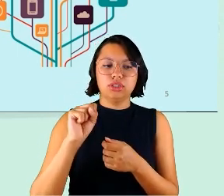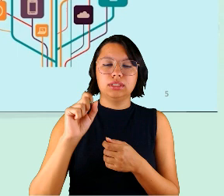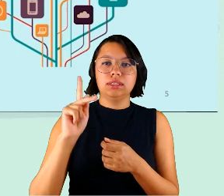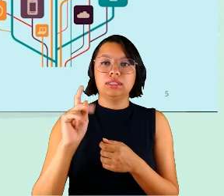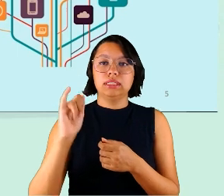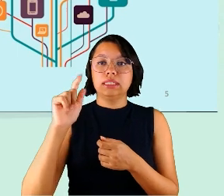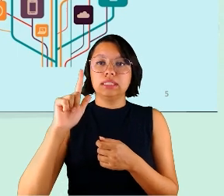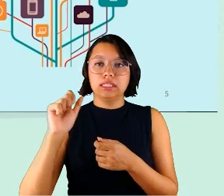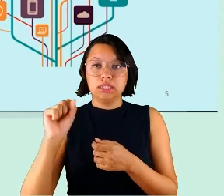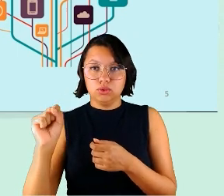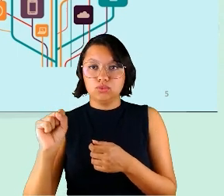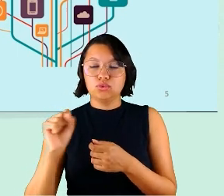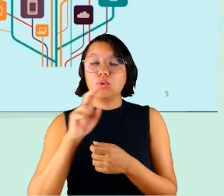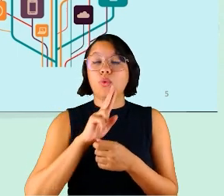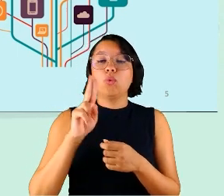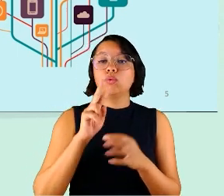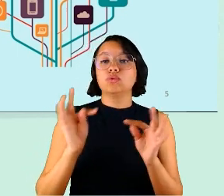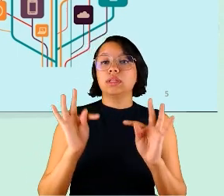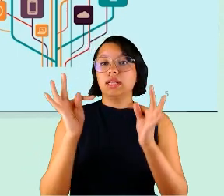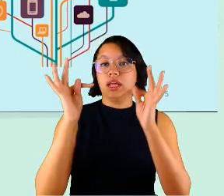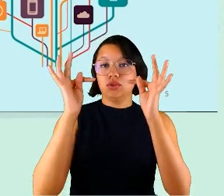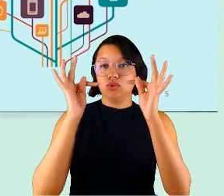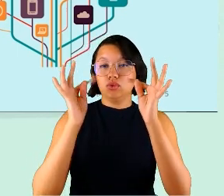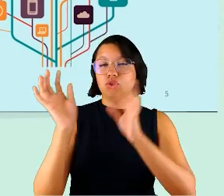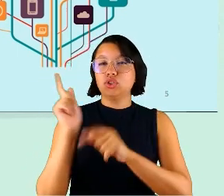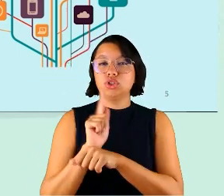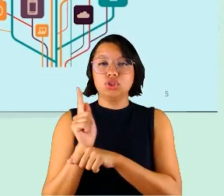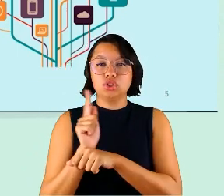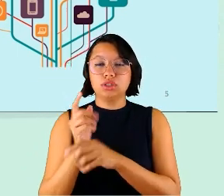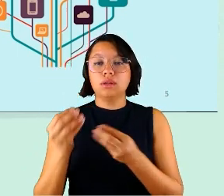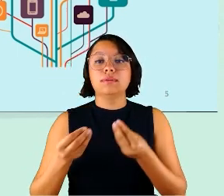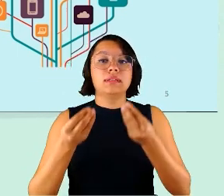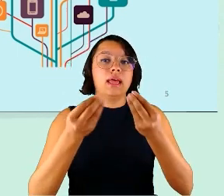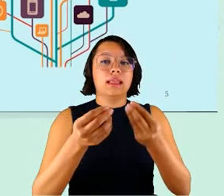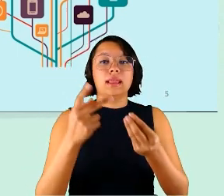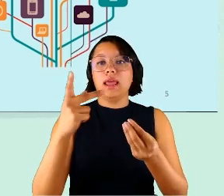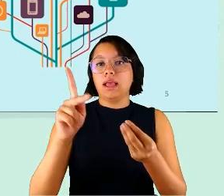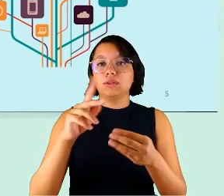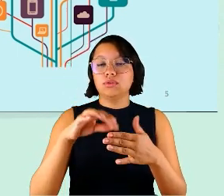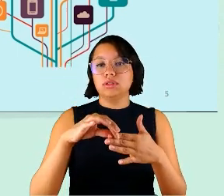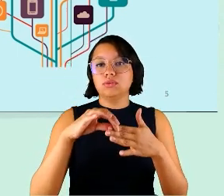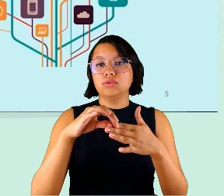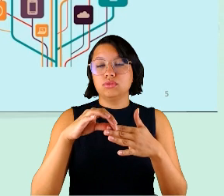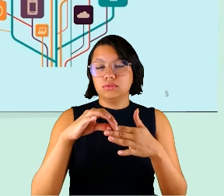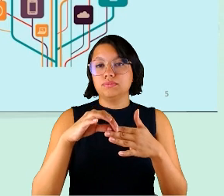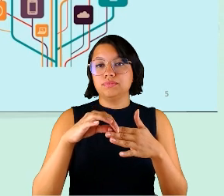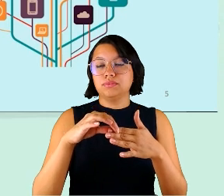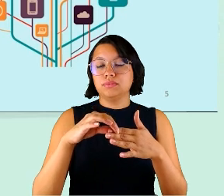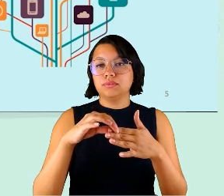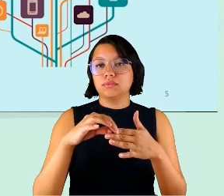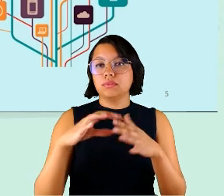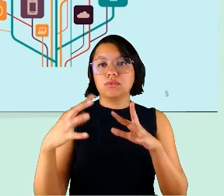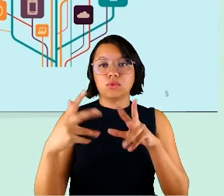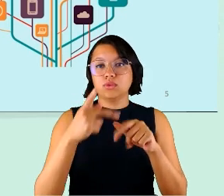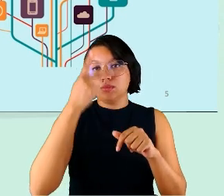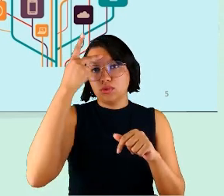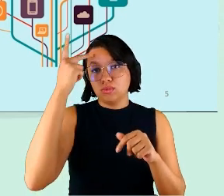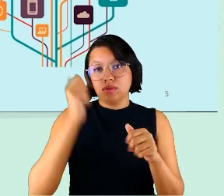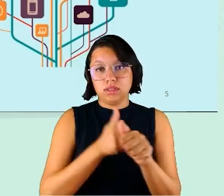principalmente da gestão das entregas dos seus liderados, então havia toda uma